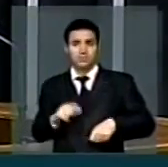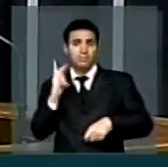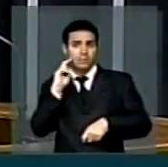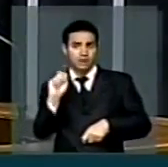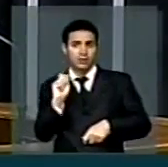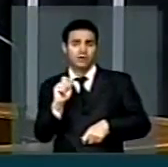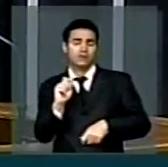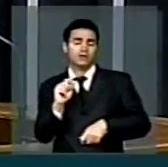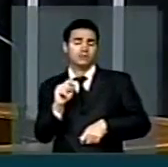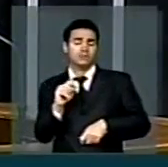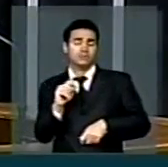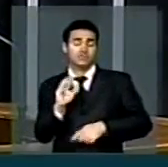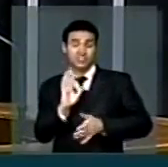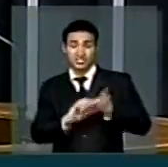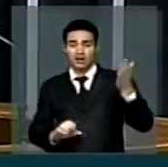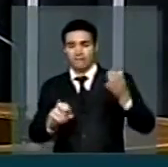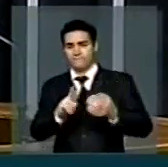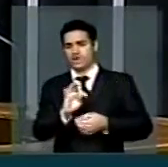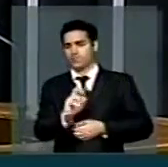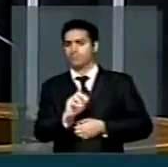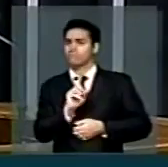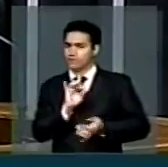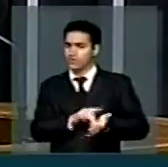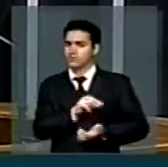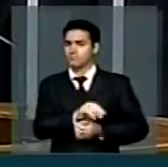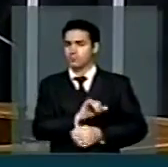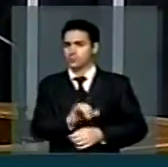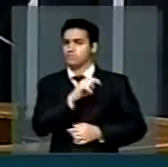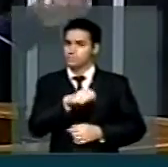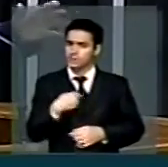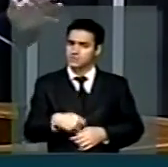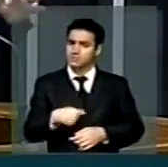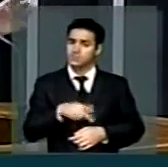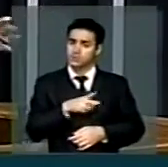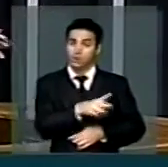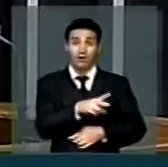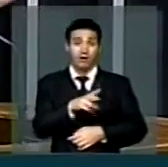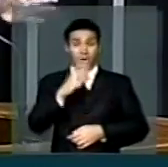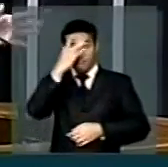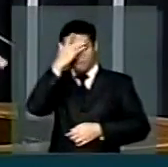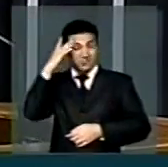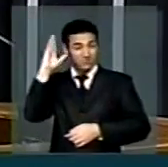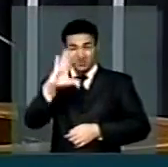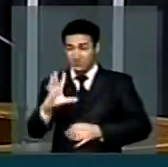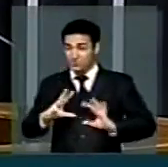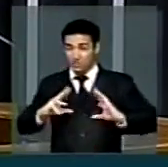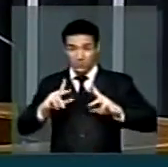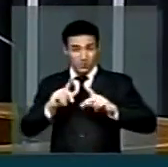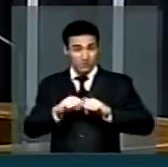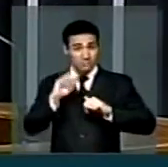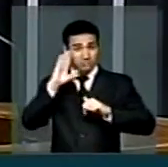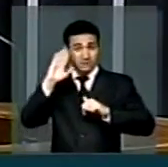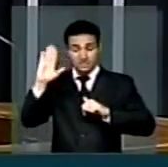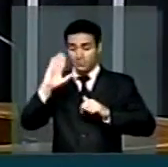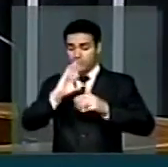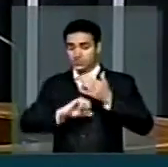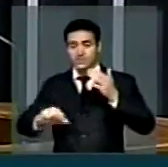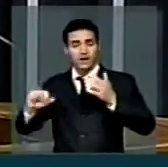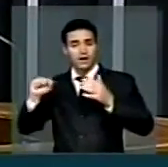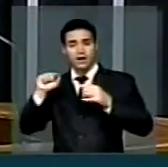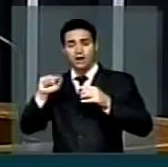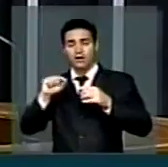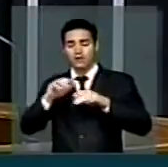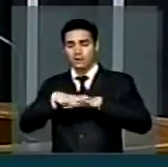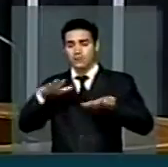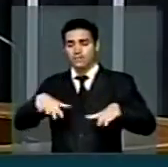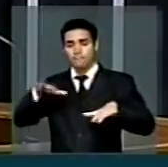aqui hoje esses vetos pela importância deles. Tem pessoas de todo o Brasil aqui, principalmente a derrubada dos vetos de